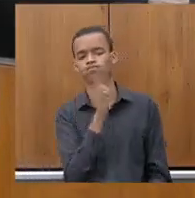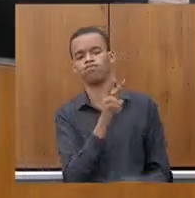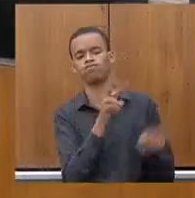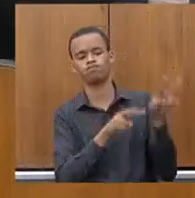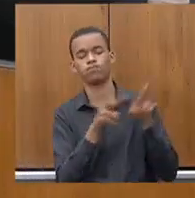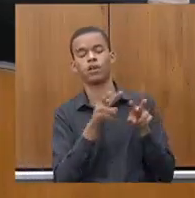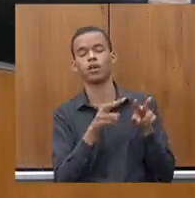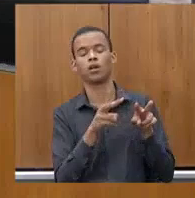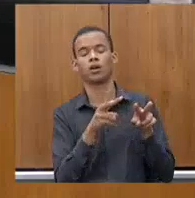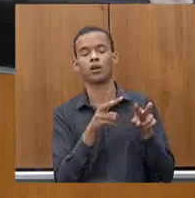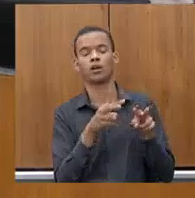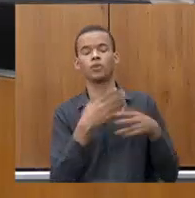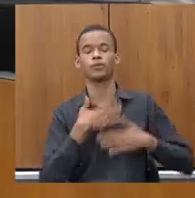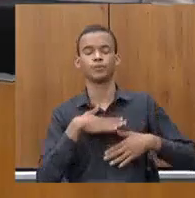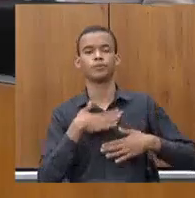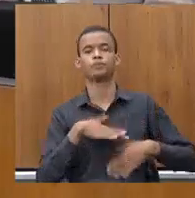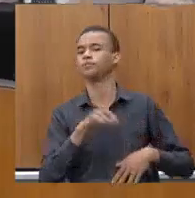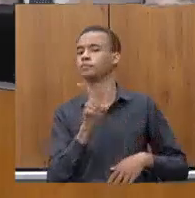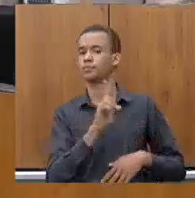pode avançar ainda mais.